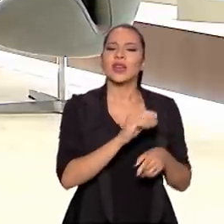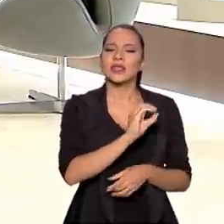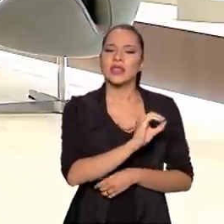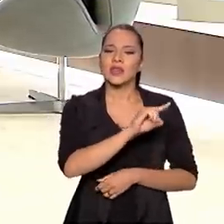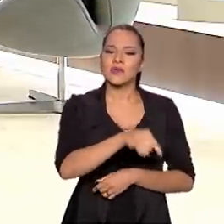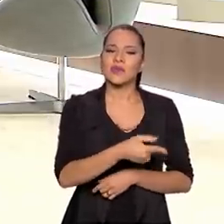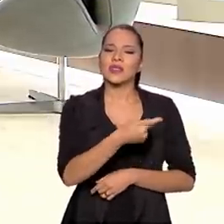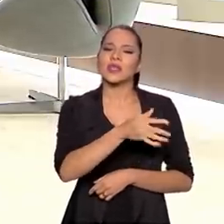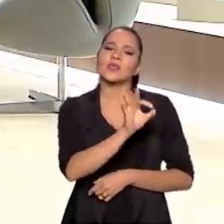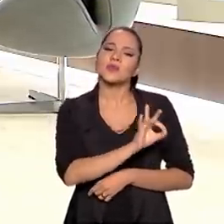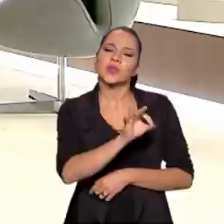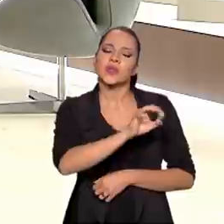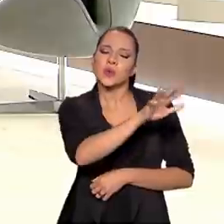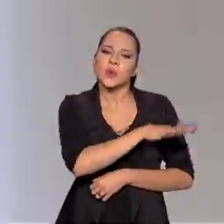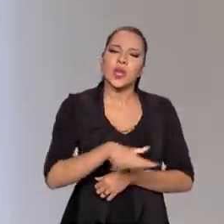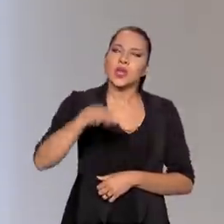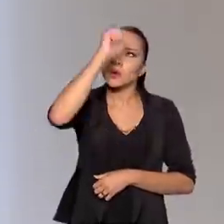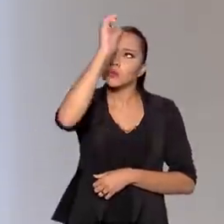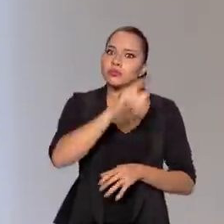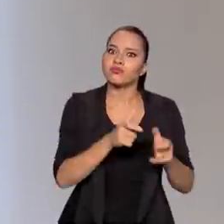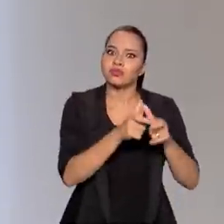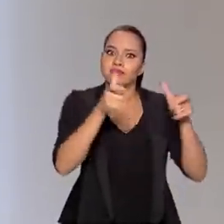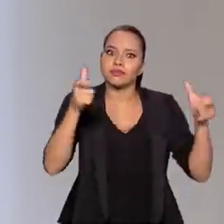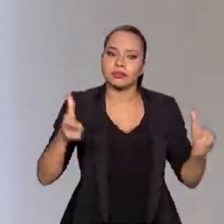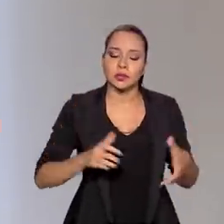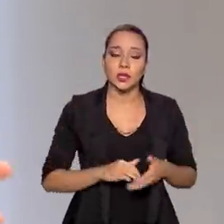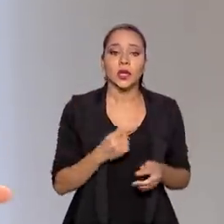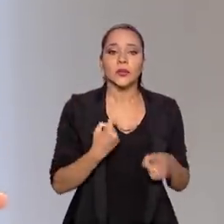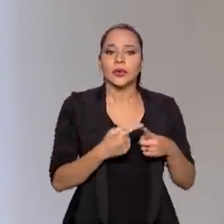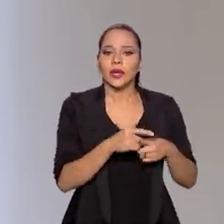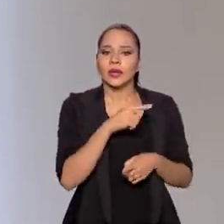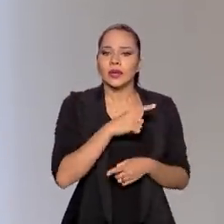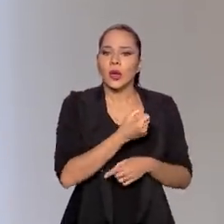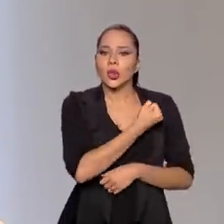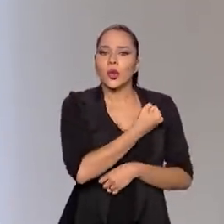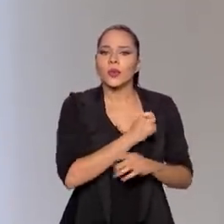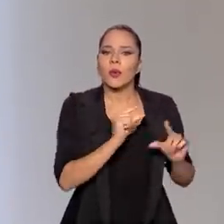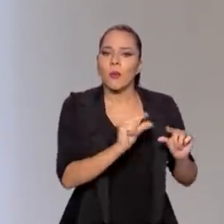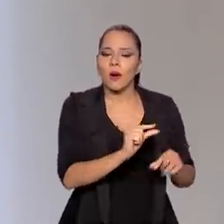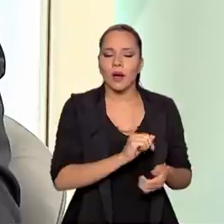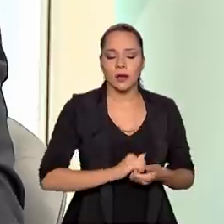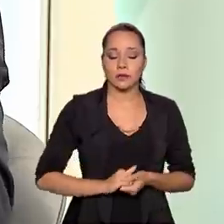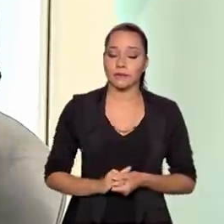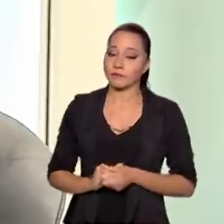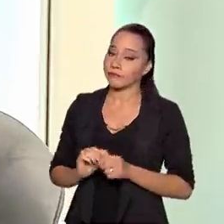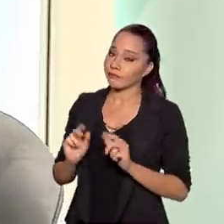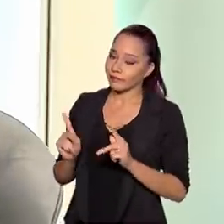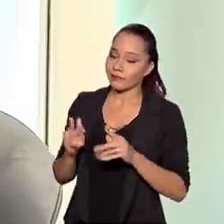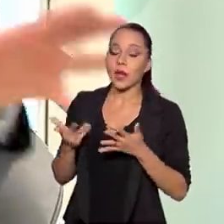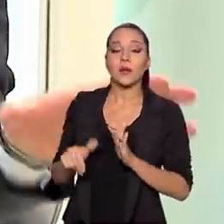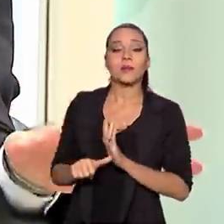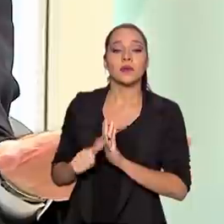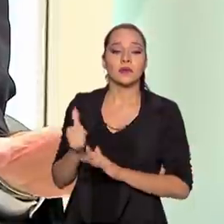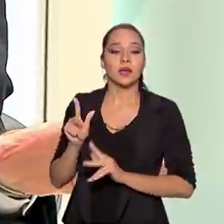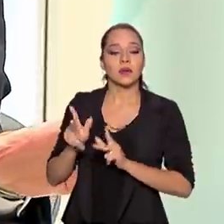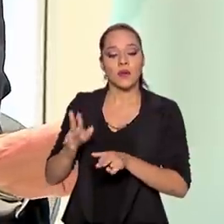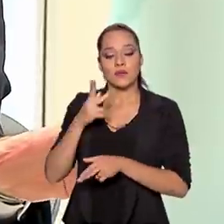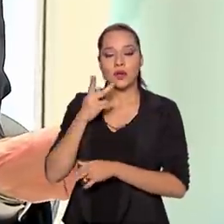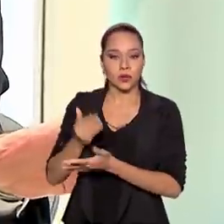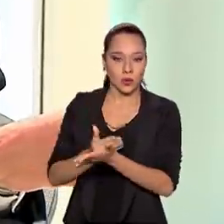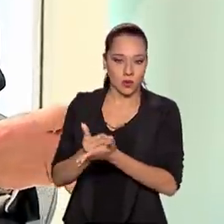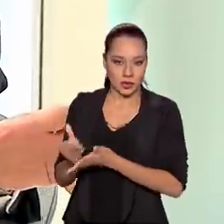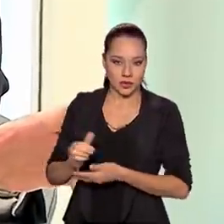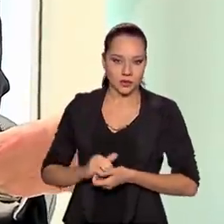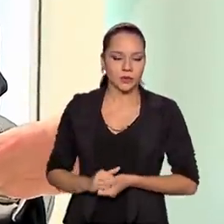,7% de um território tão imenso? Por que a gente tem um número tão baixo? Ok. Bom, primeiro, aquilo que eu falava no